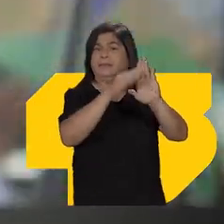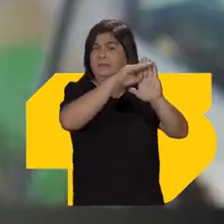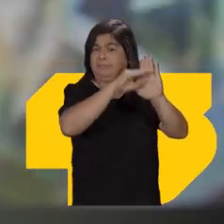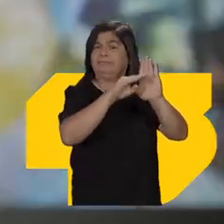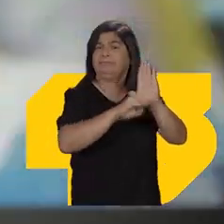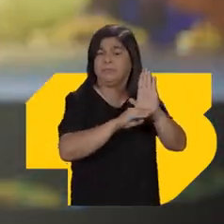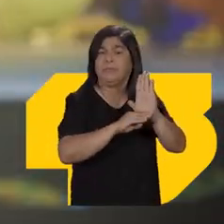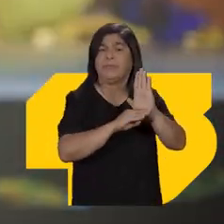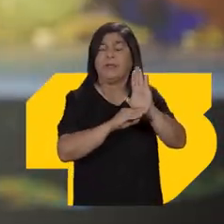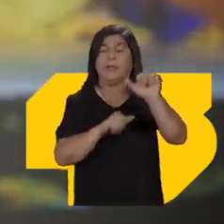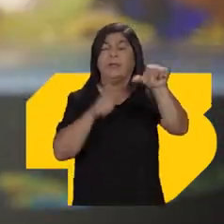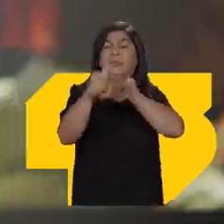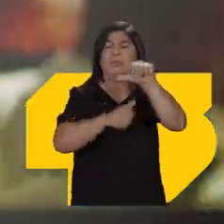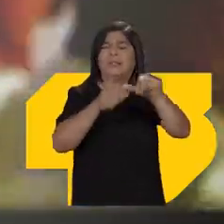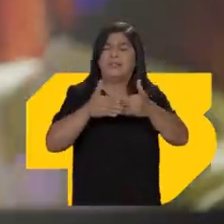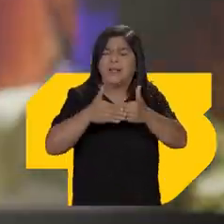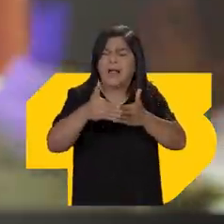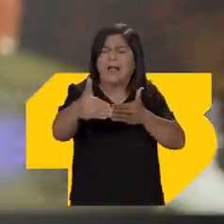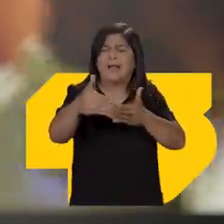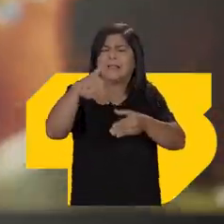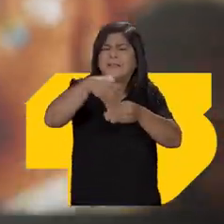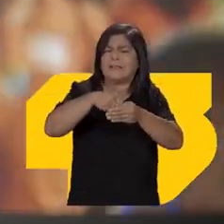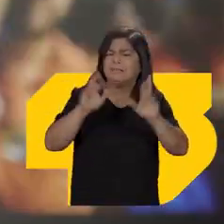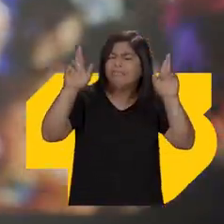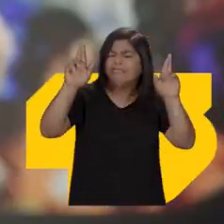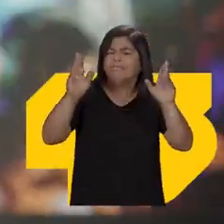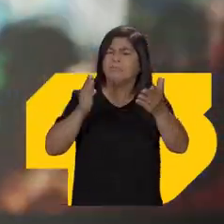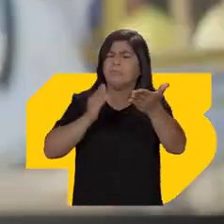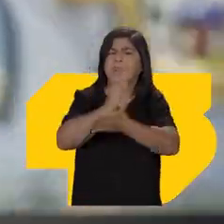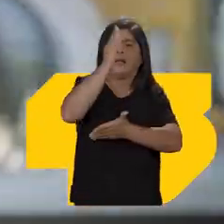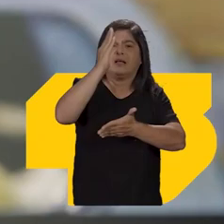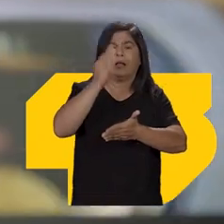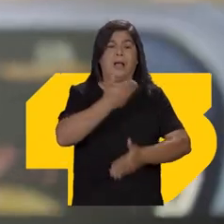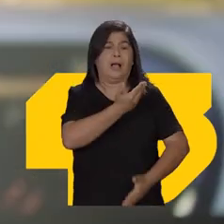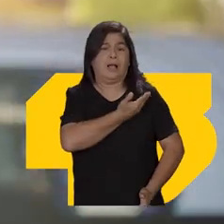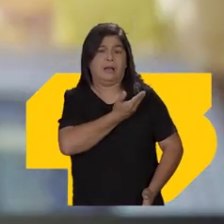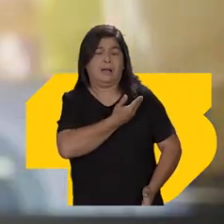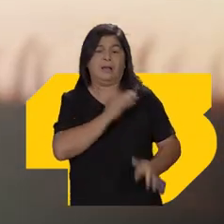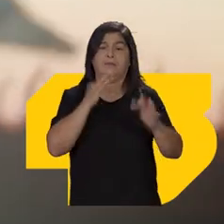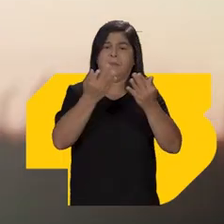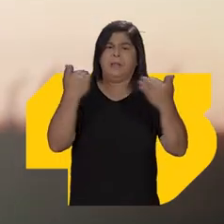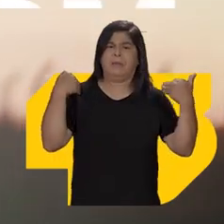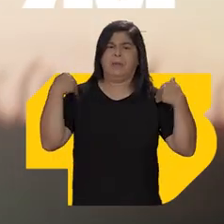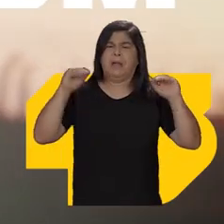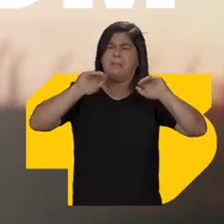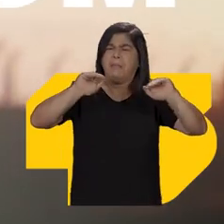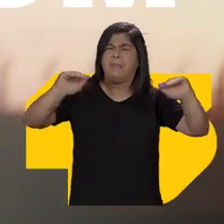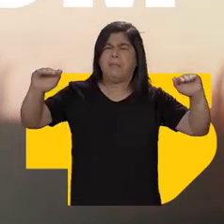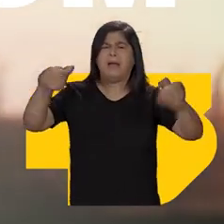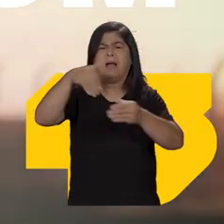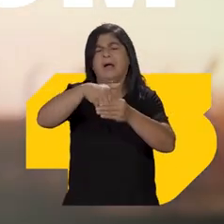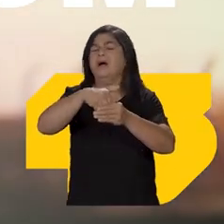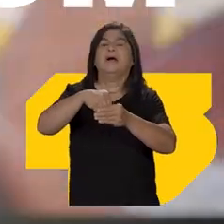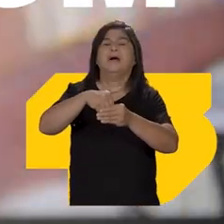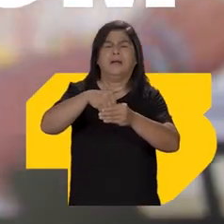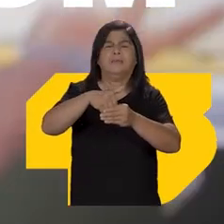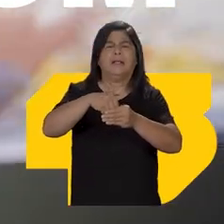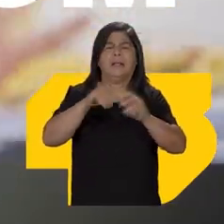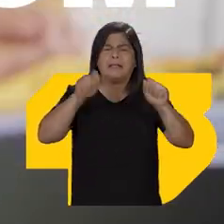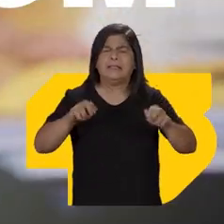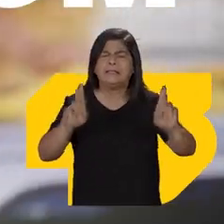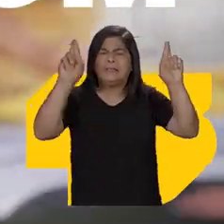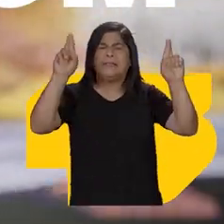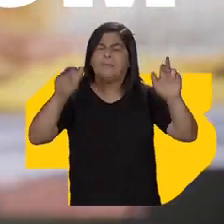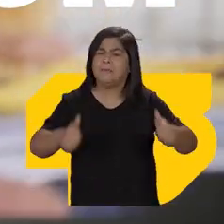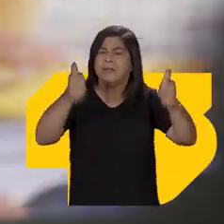propostas. A mudança que a gente quer está muito perto de acontecer. Bora contagiar os amigos, a família, todo mundo, com esse sentimento bom de que